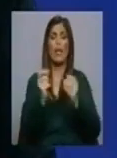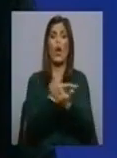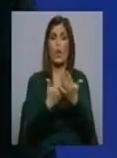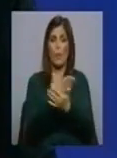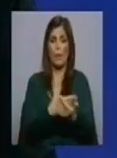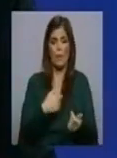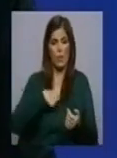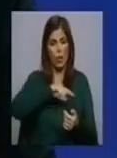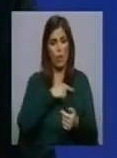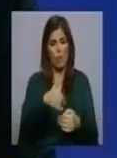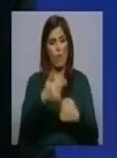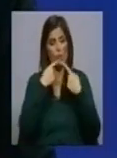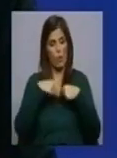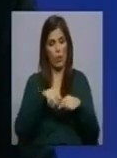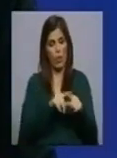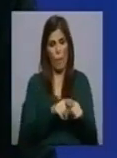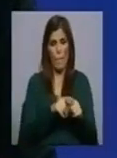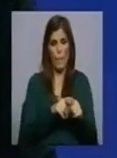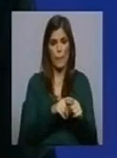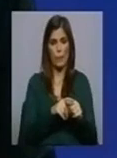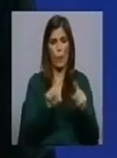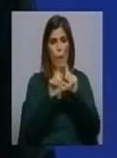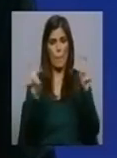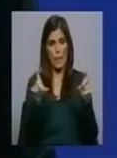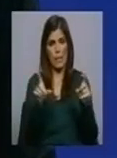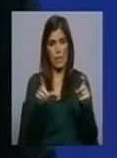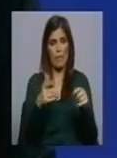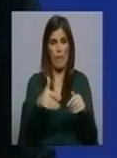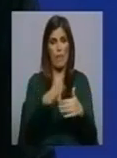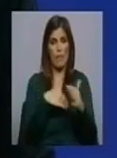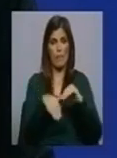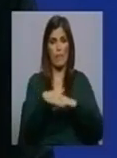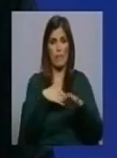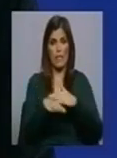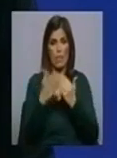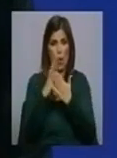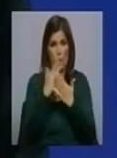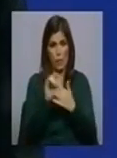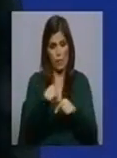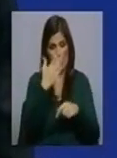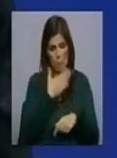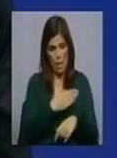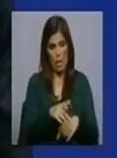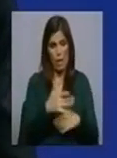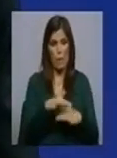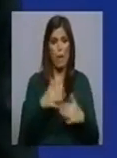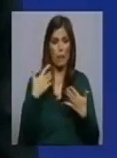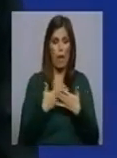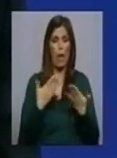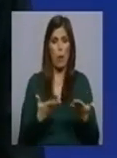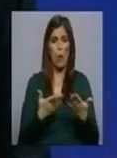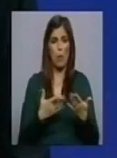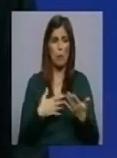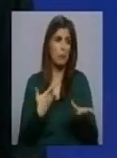Olha, nós vamos ter uma reunião com a empresa concessionária ainda esta semana, mas até agora não tenho nenhuma razão para